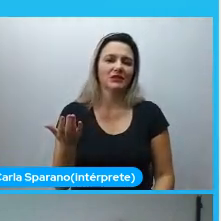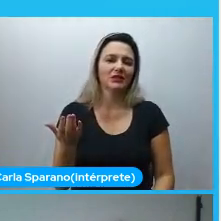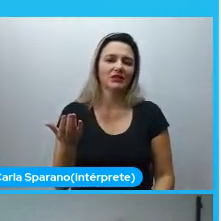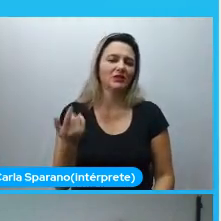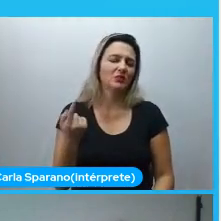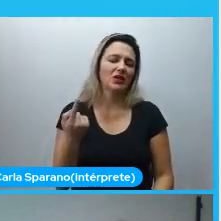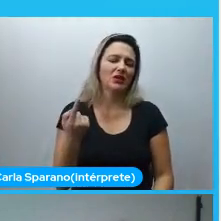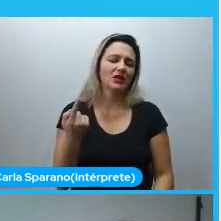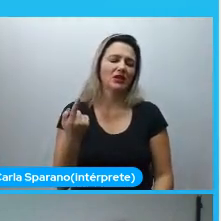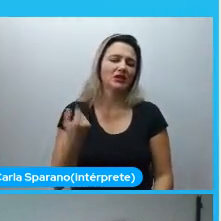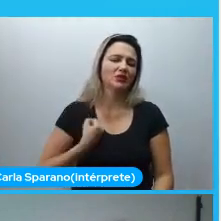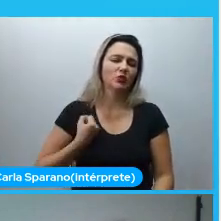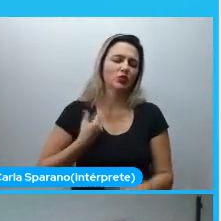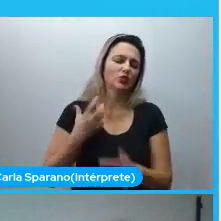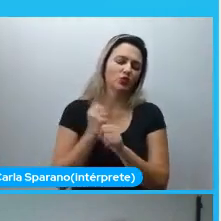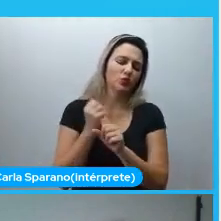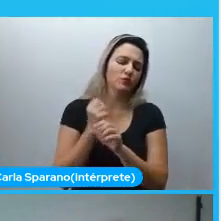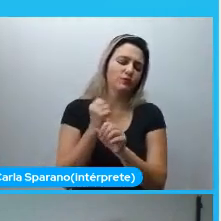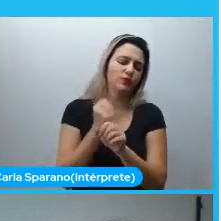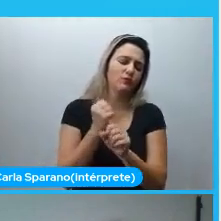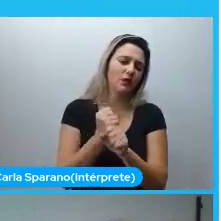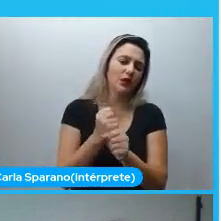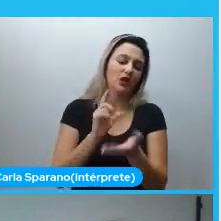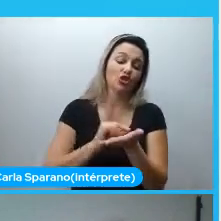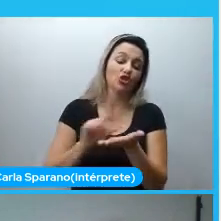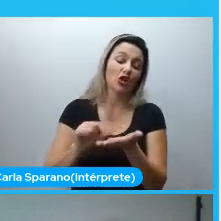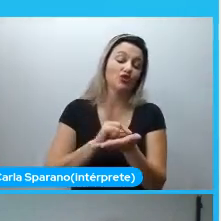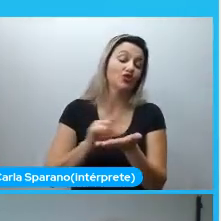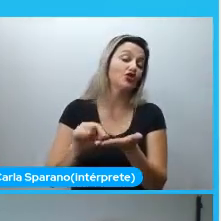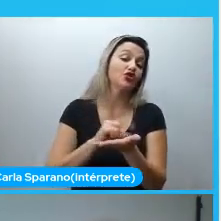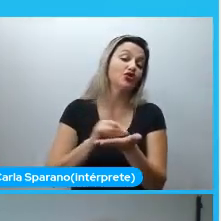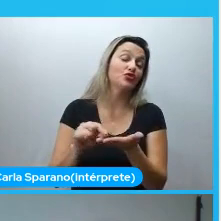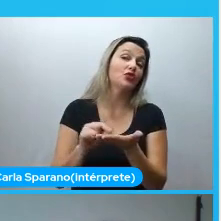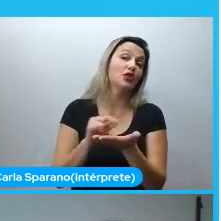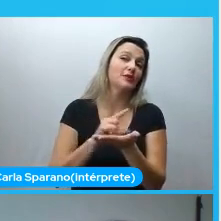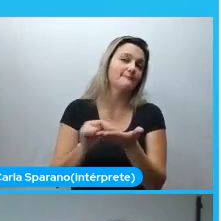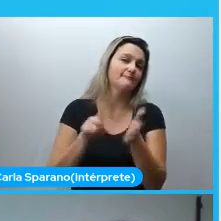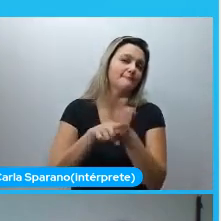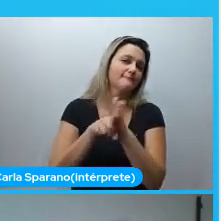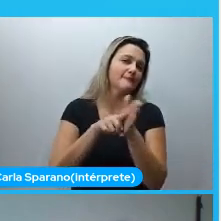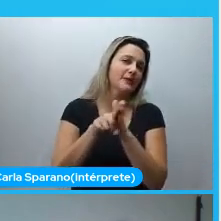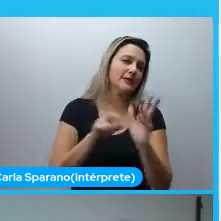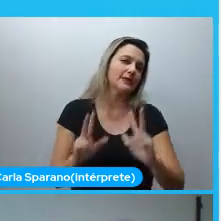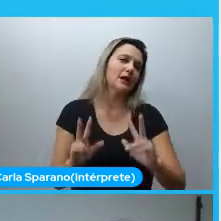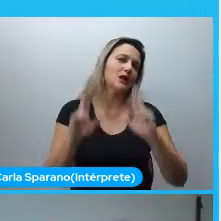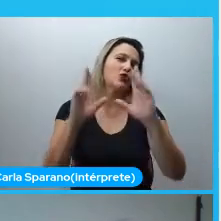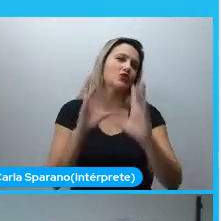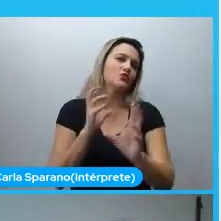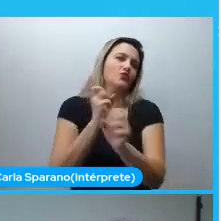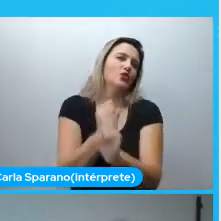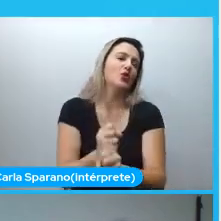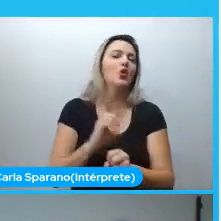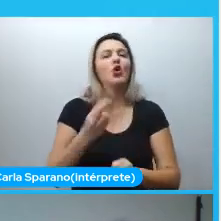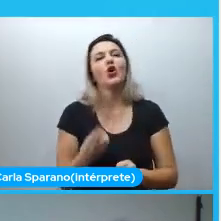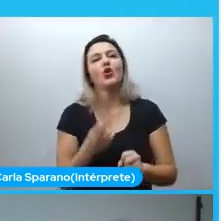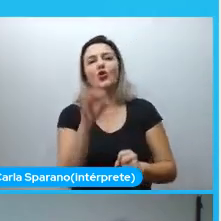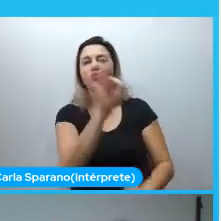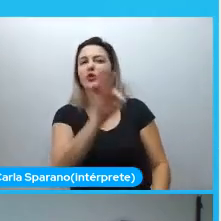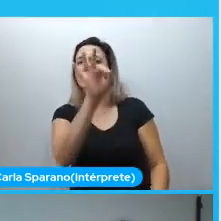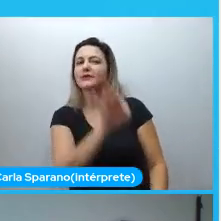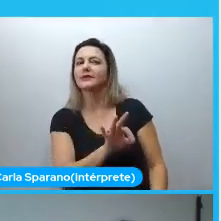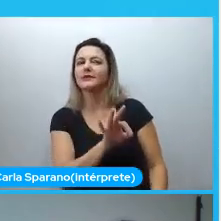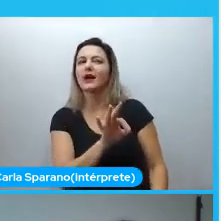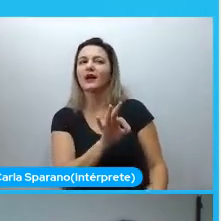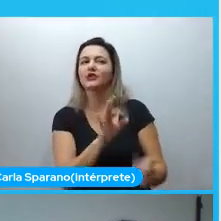contagem de números, né, uma contagem de artigos que você achou, ou uma porcentagem de um determinado dado, e